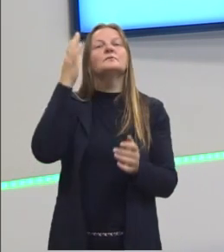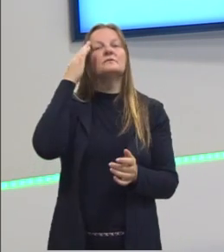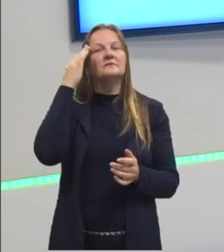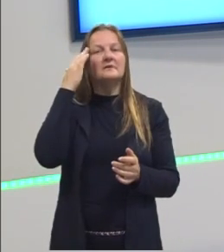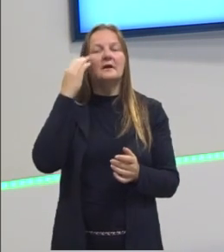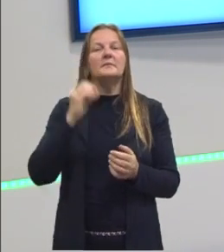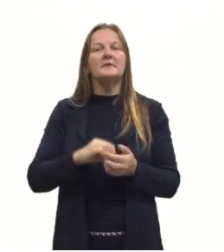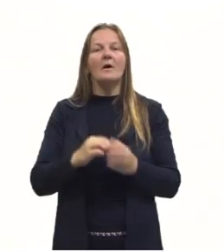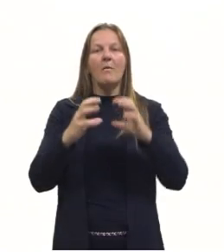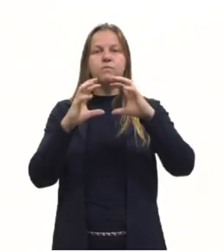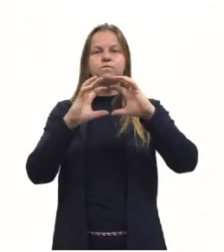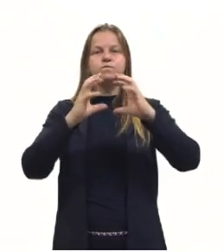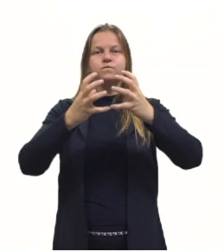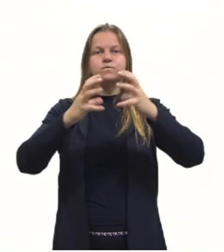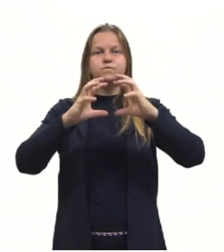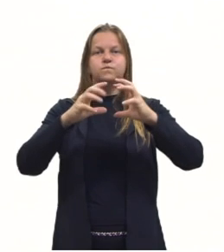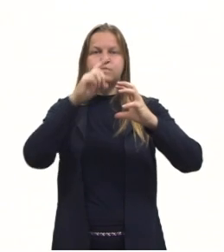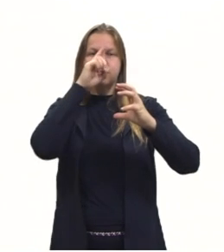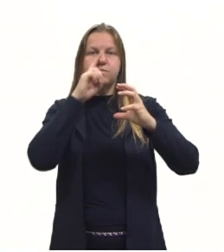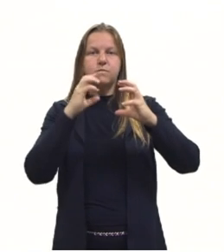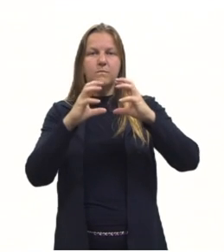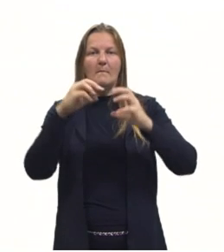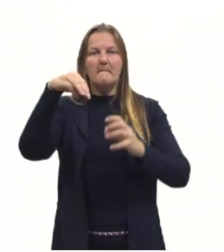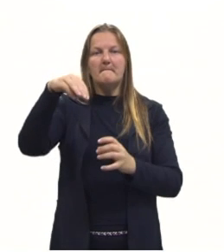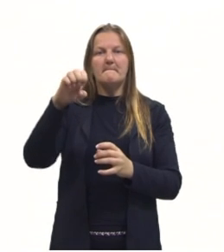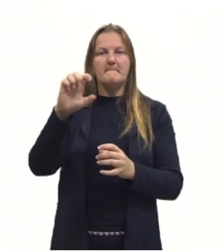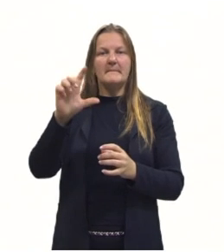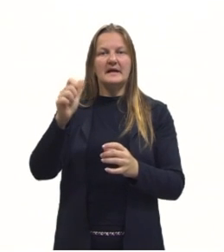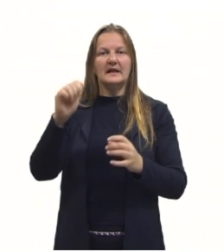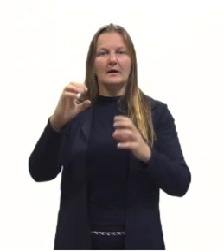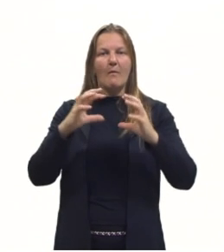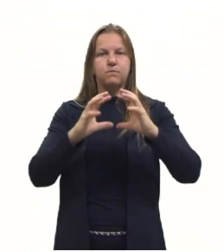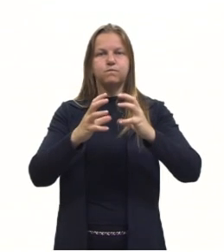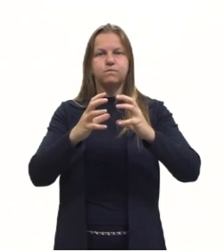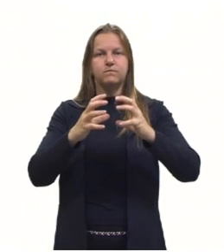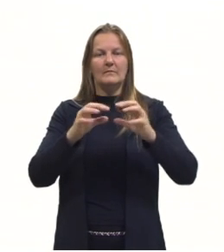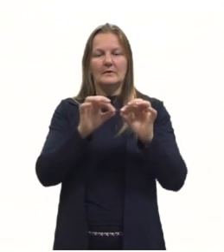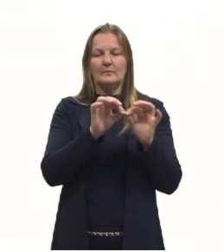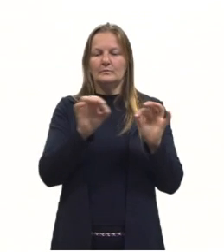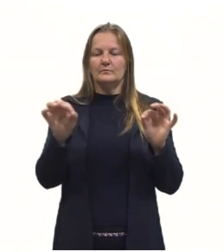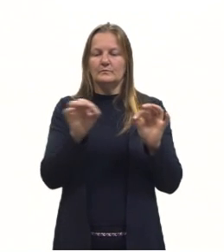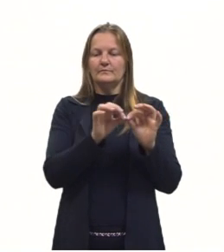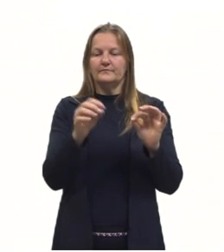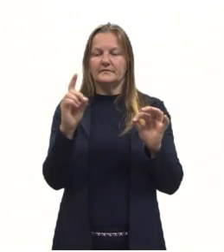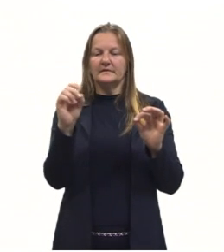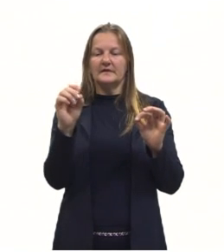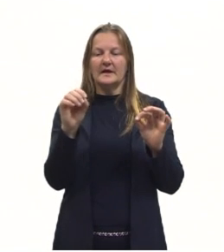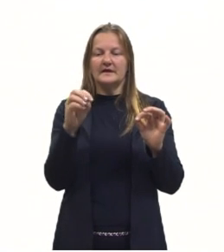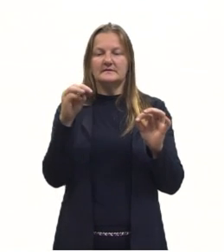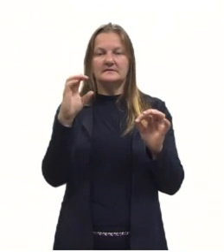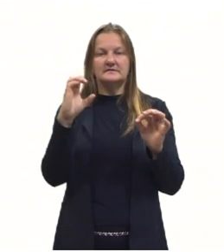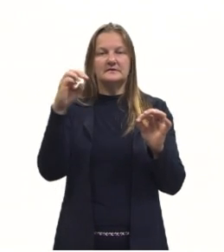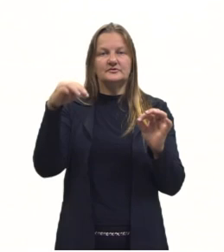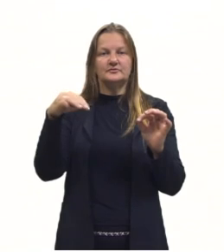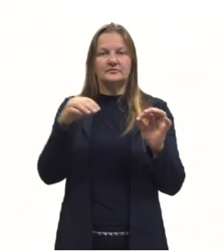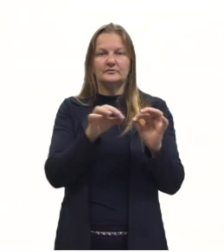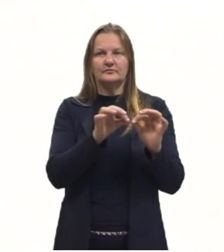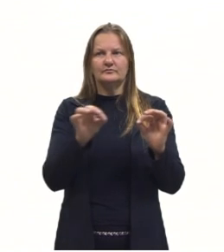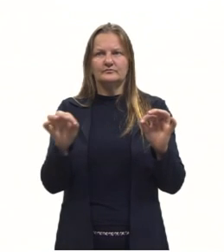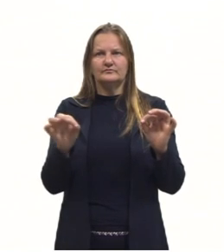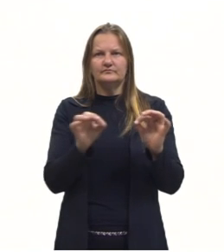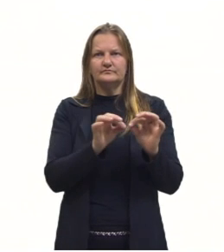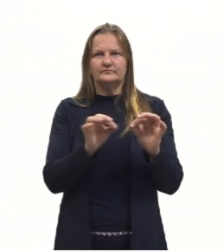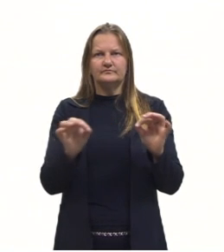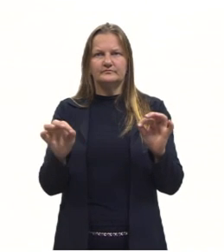que o melão esférico com diâmetro medindo 10 centímetros O que que seria os 10